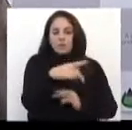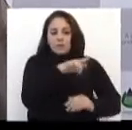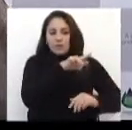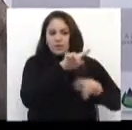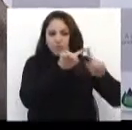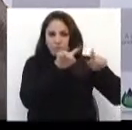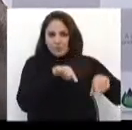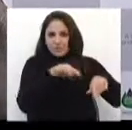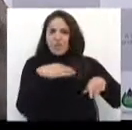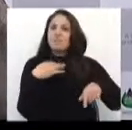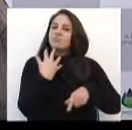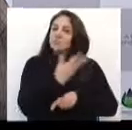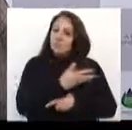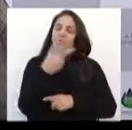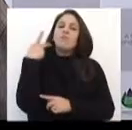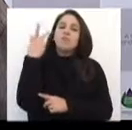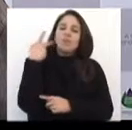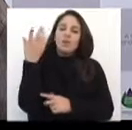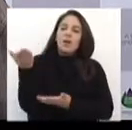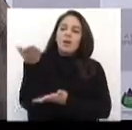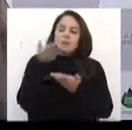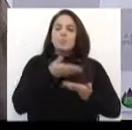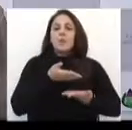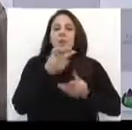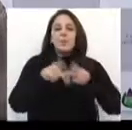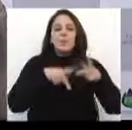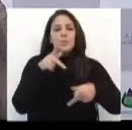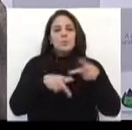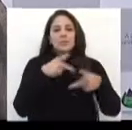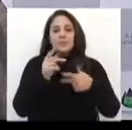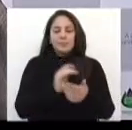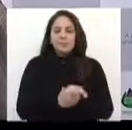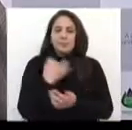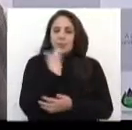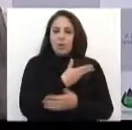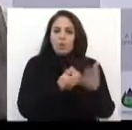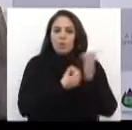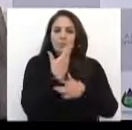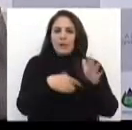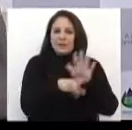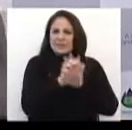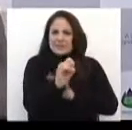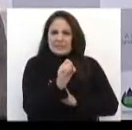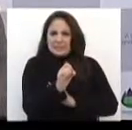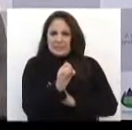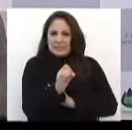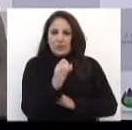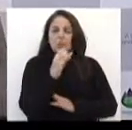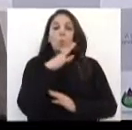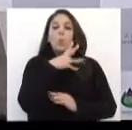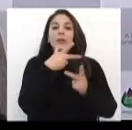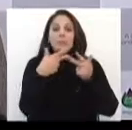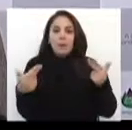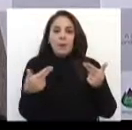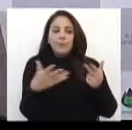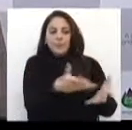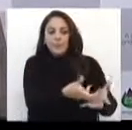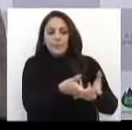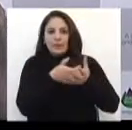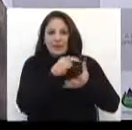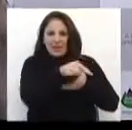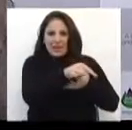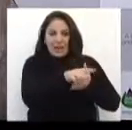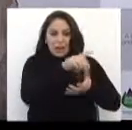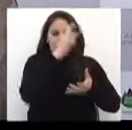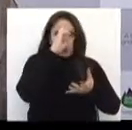de nós, vereadores, receber a população e fazer esse tipo de trabalho. Nós criamos uma lei que se o animal é recolhido por maus tratos, ele não volta mais para o dono